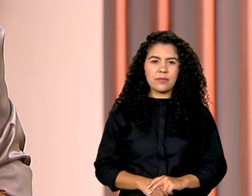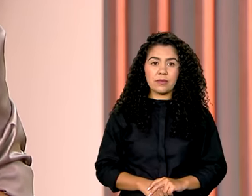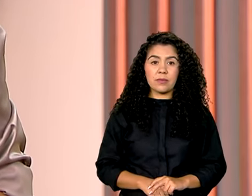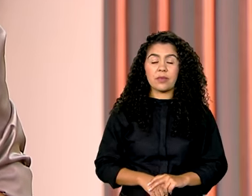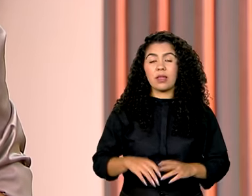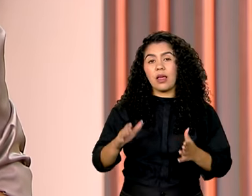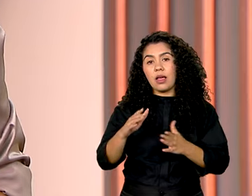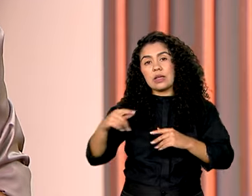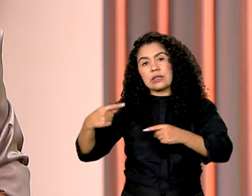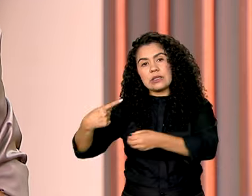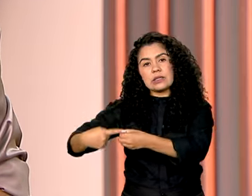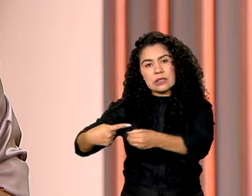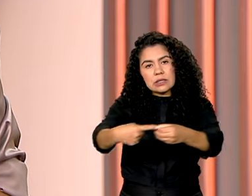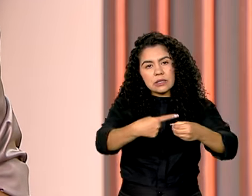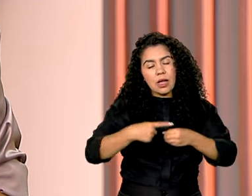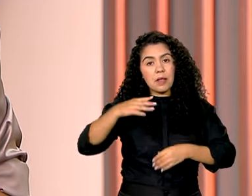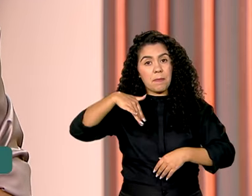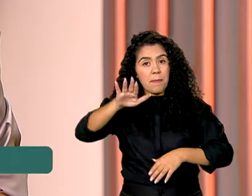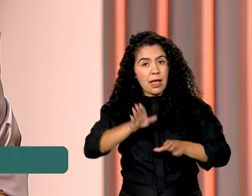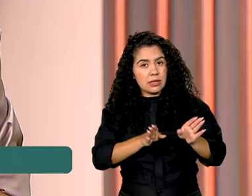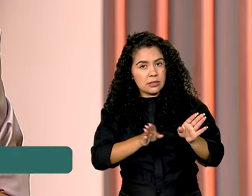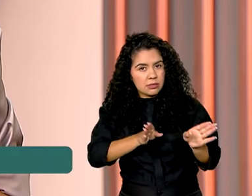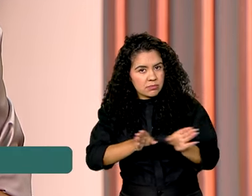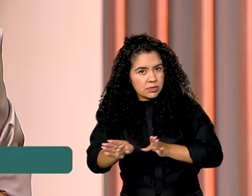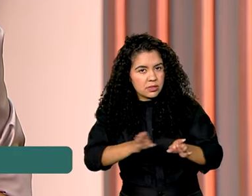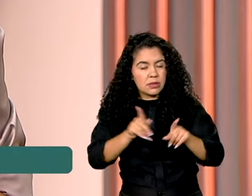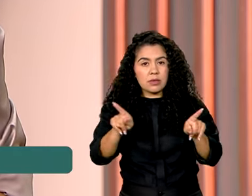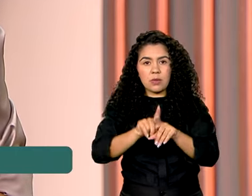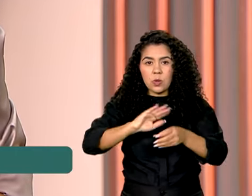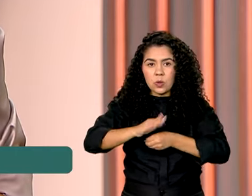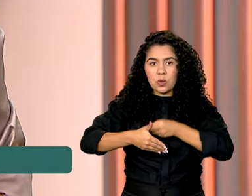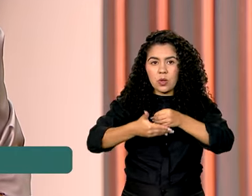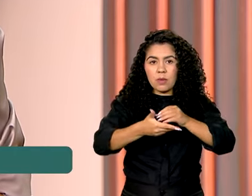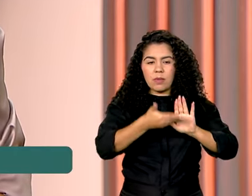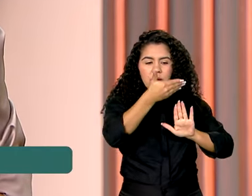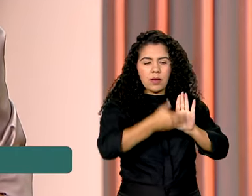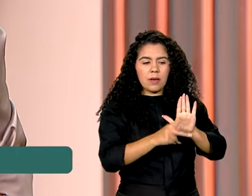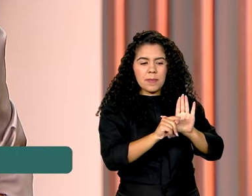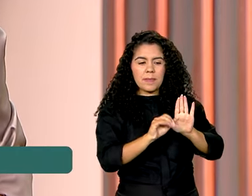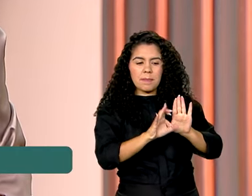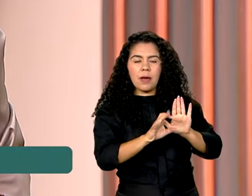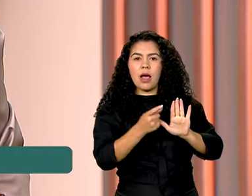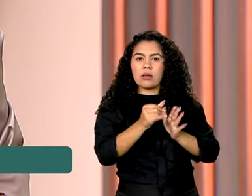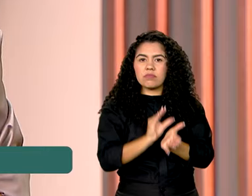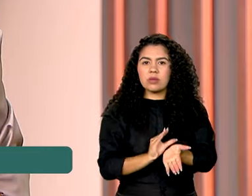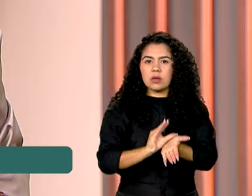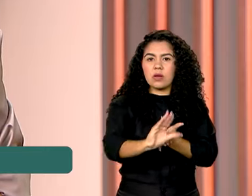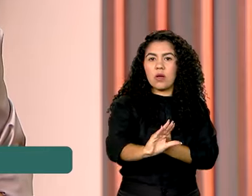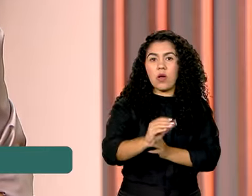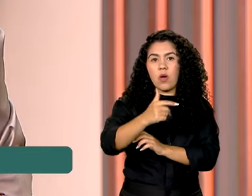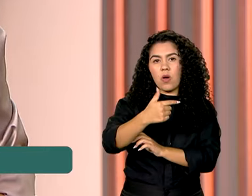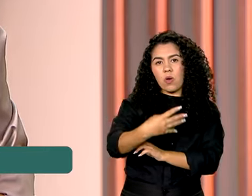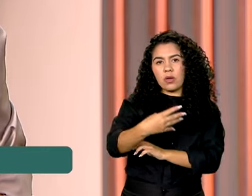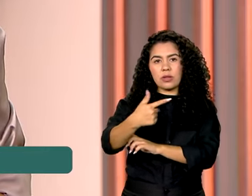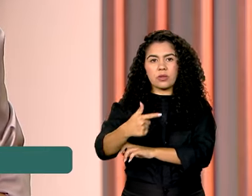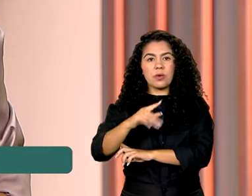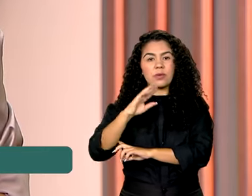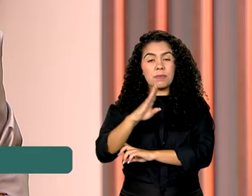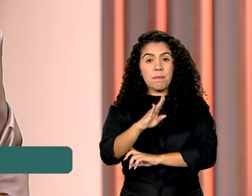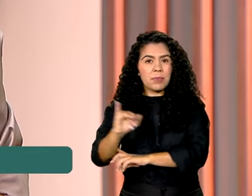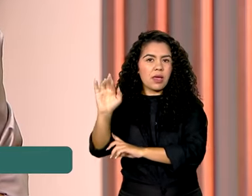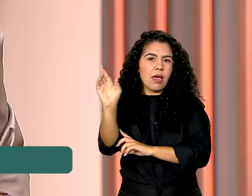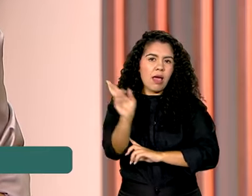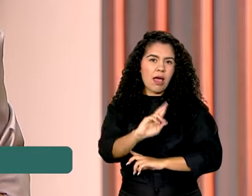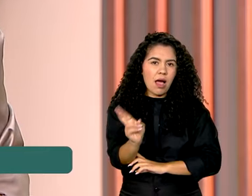mais acessíveis e sustentáveis. O novo PAC Seleções vai investir quase 42 bilhões de reais em